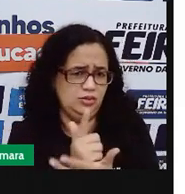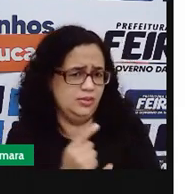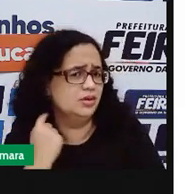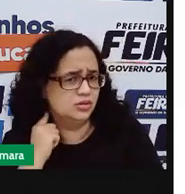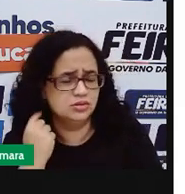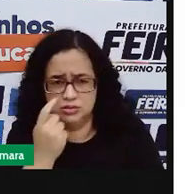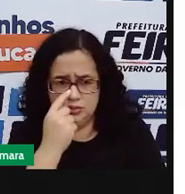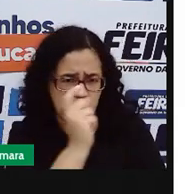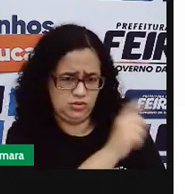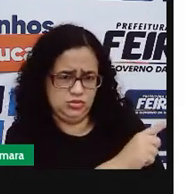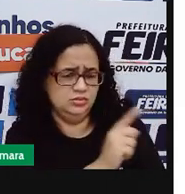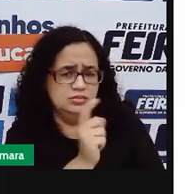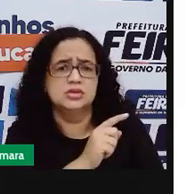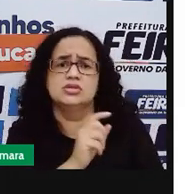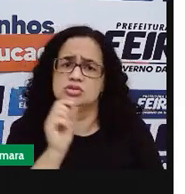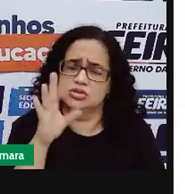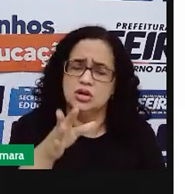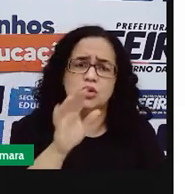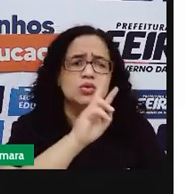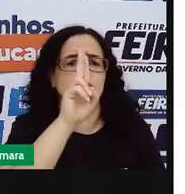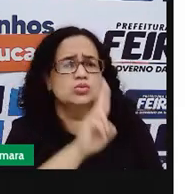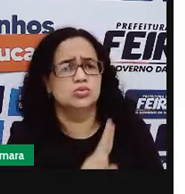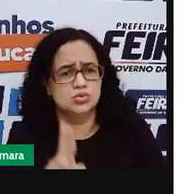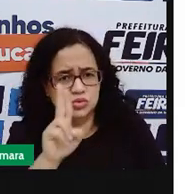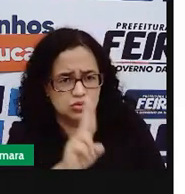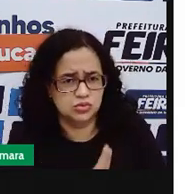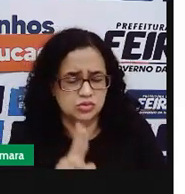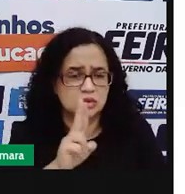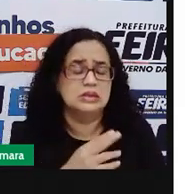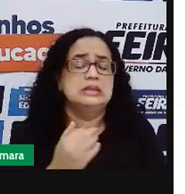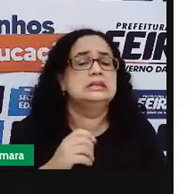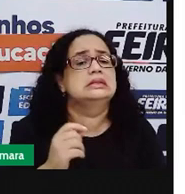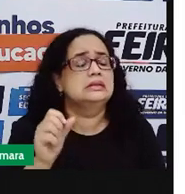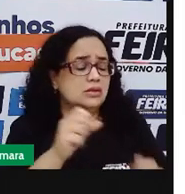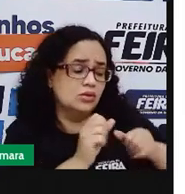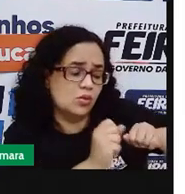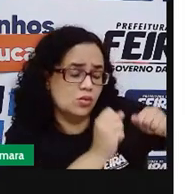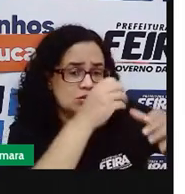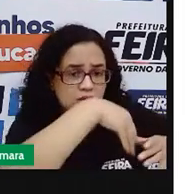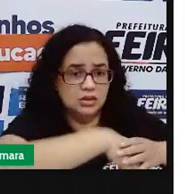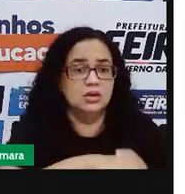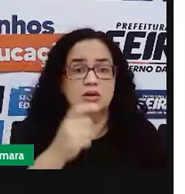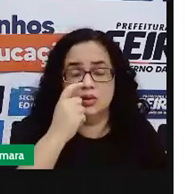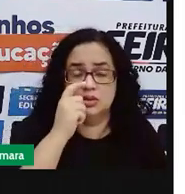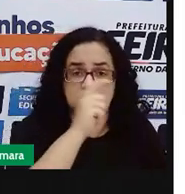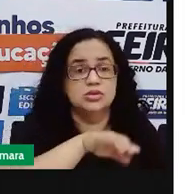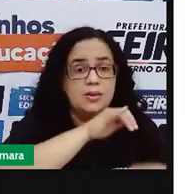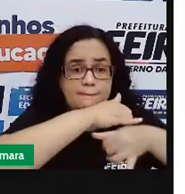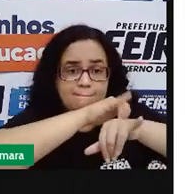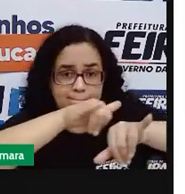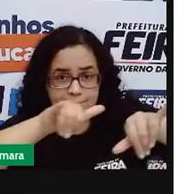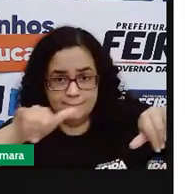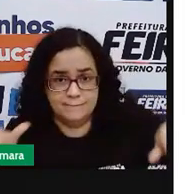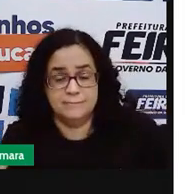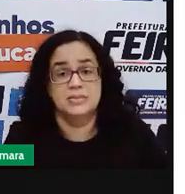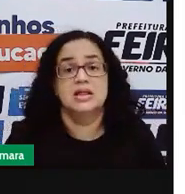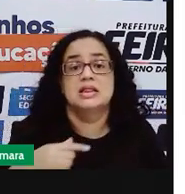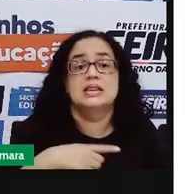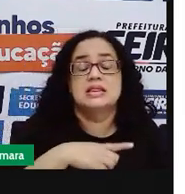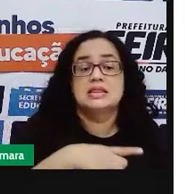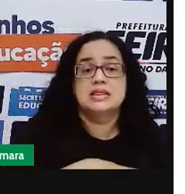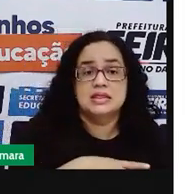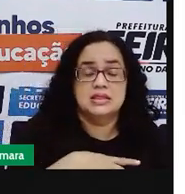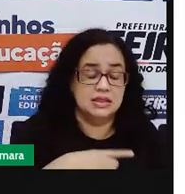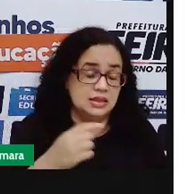nós já utilizamos os produtos, produzimos o nosso lixo. E essa propaganda, ela tem um objetivo.